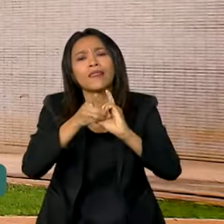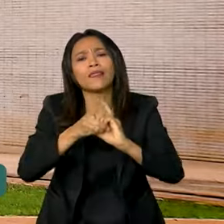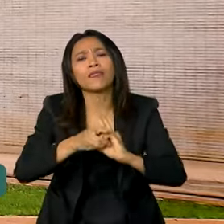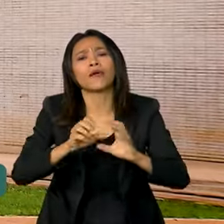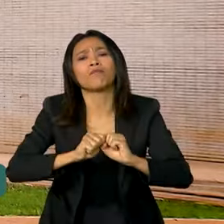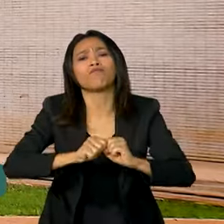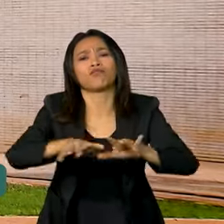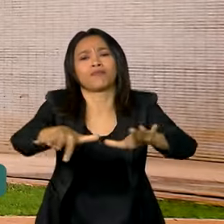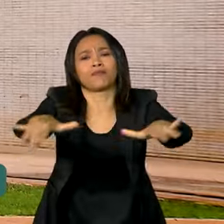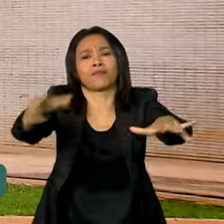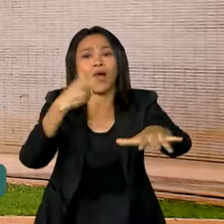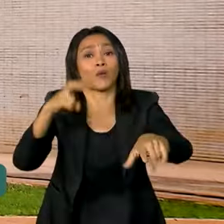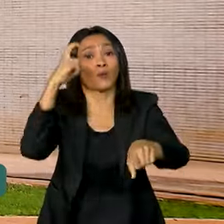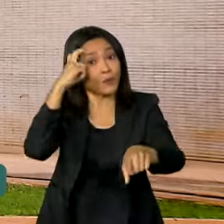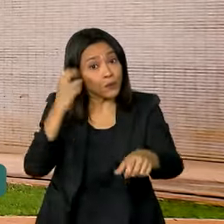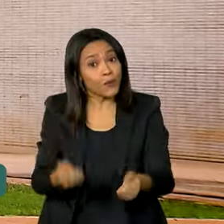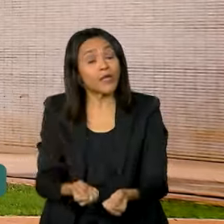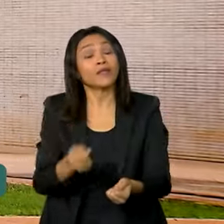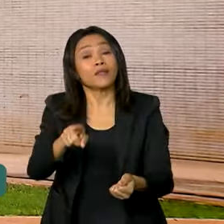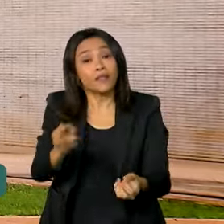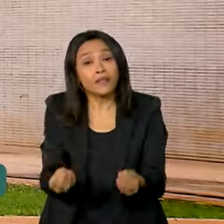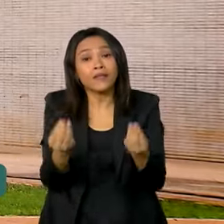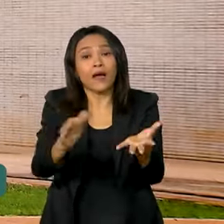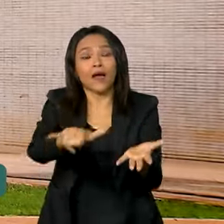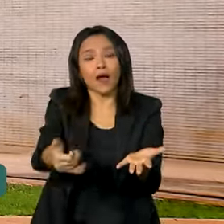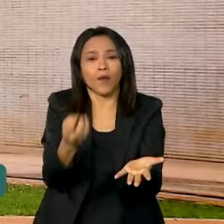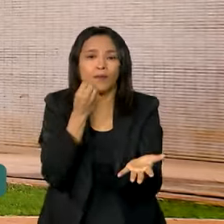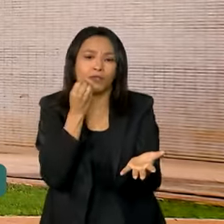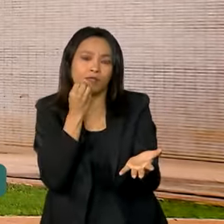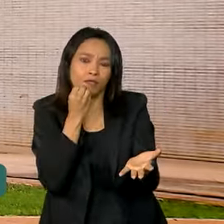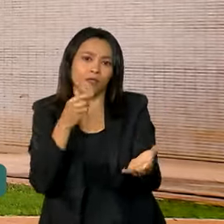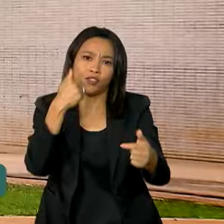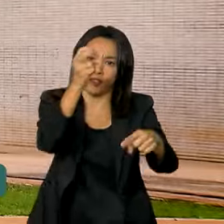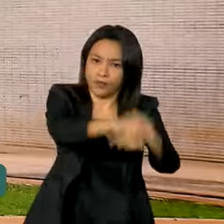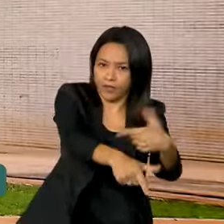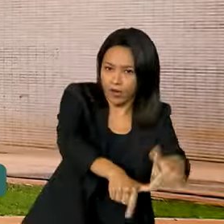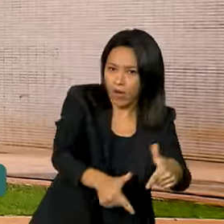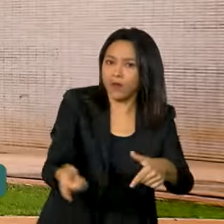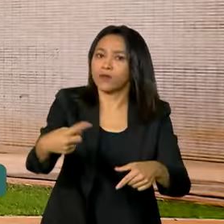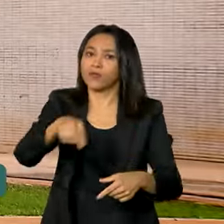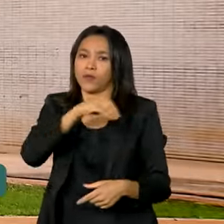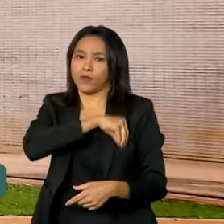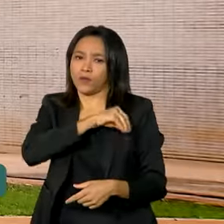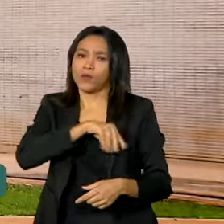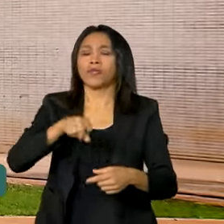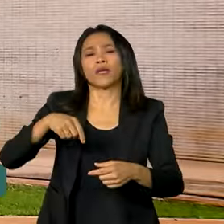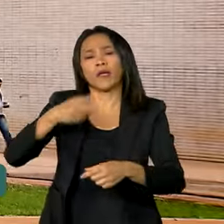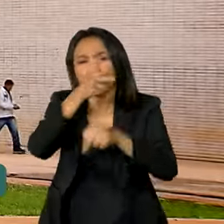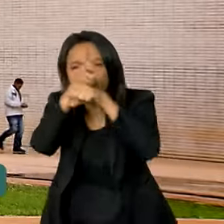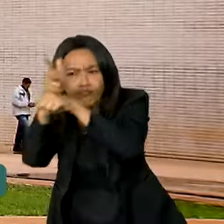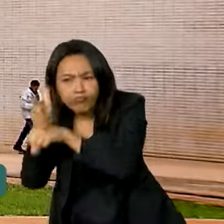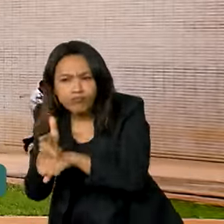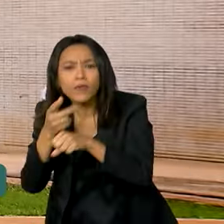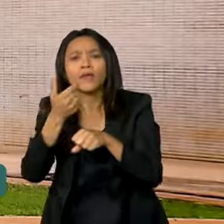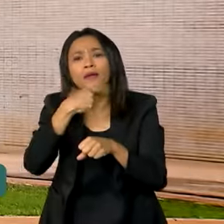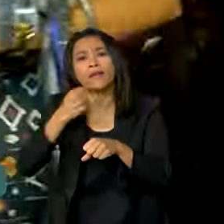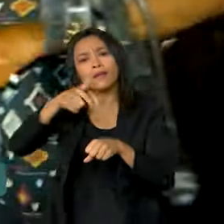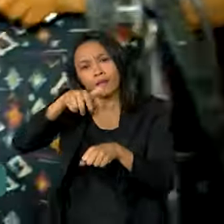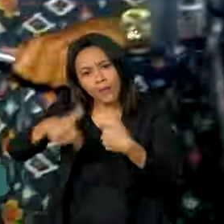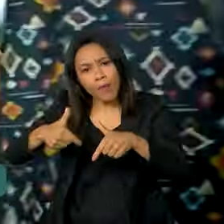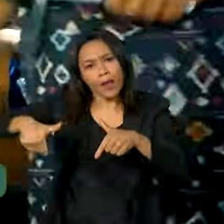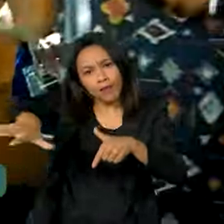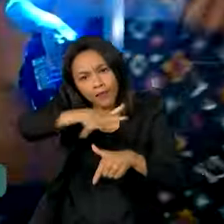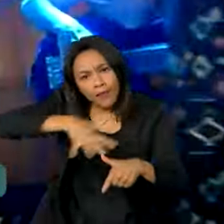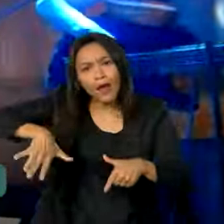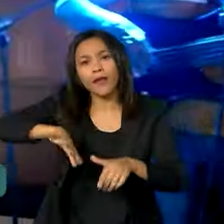à cultura e gerar oportunidades de emprego e renda para artistas, produtores culturais e trabalhadores do setor.